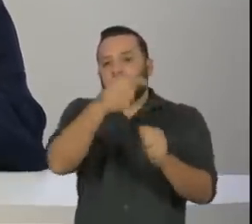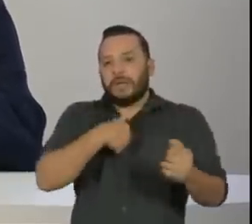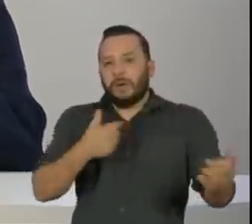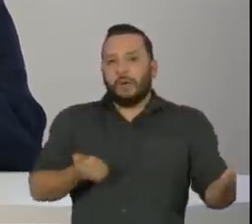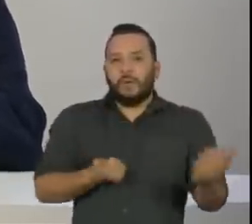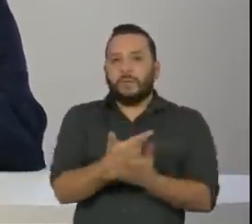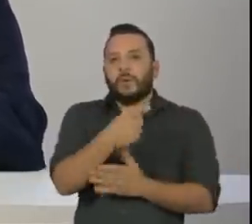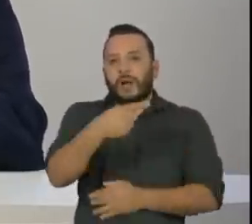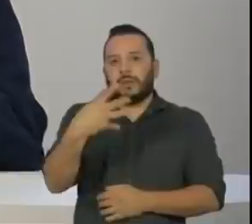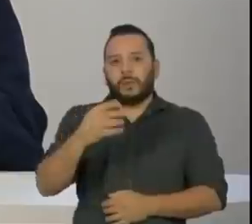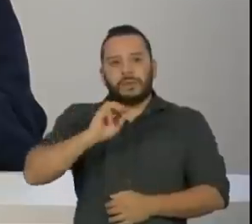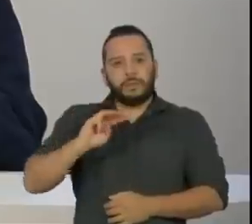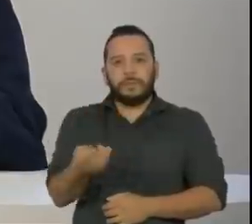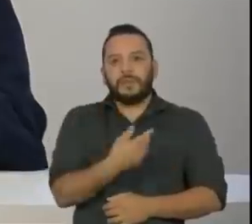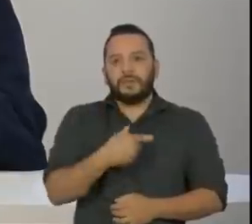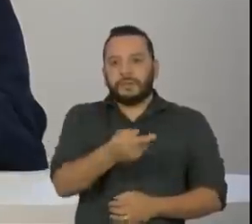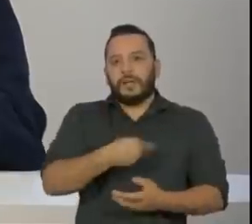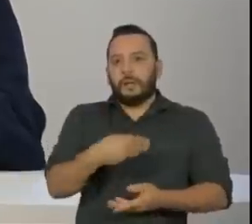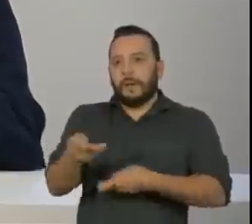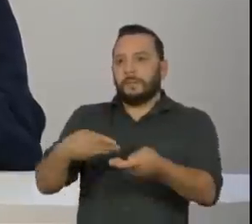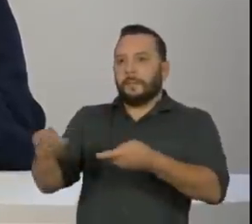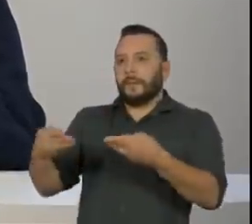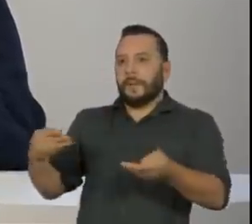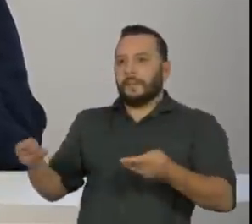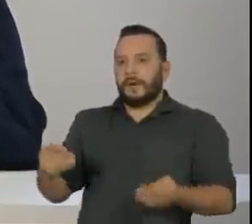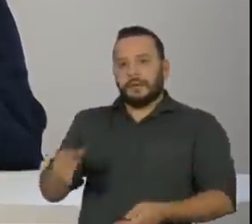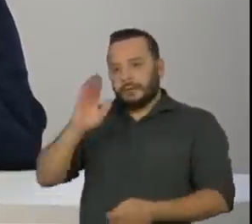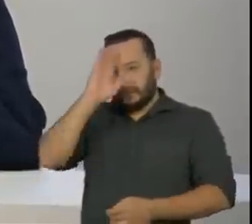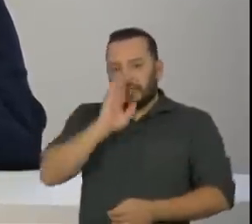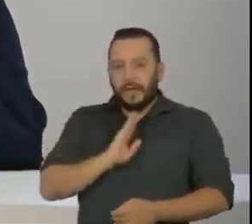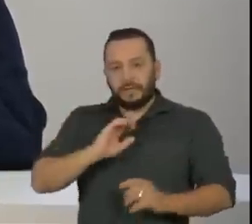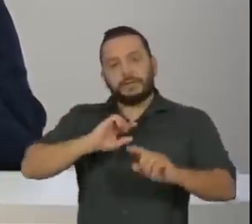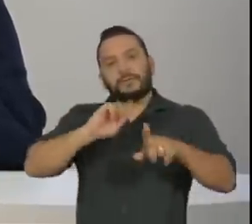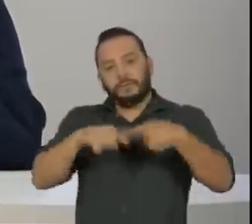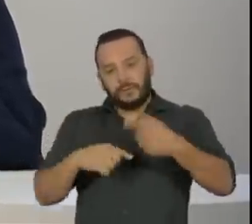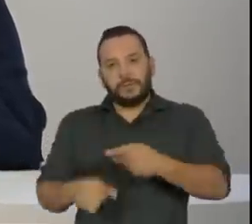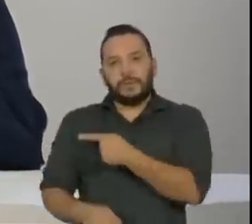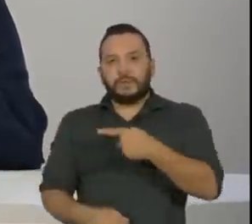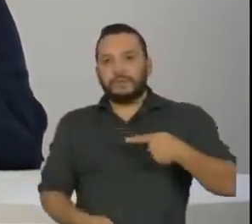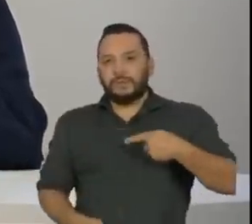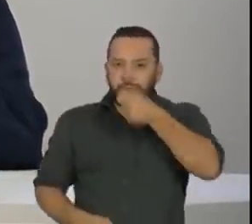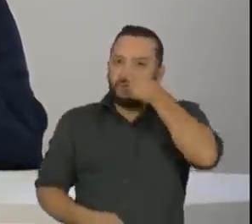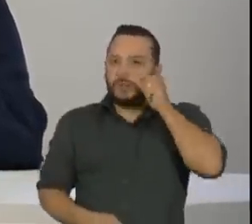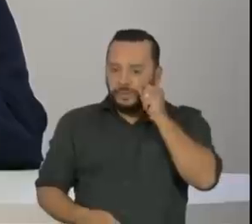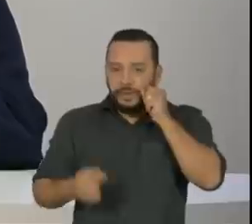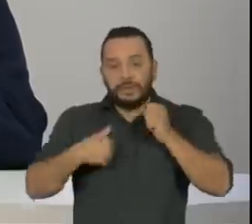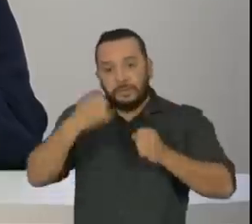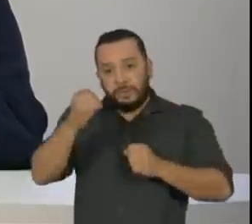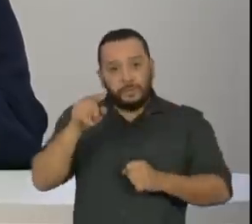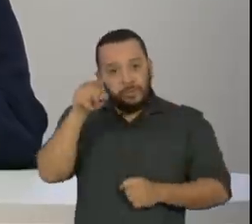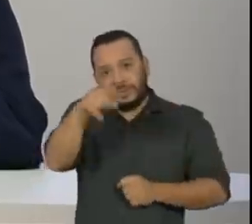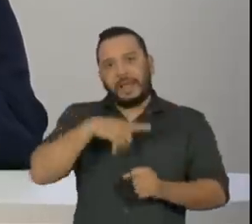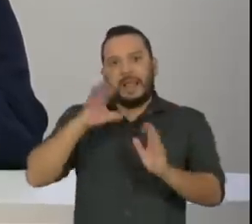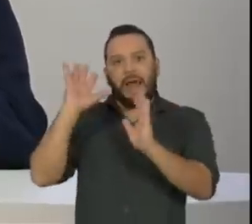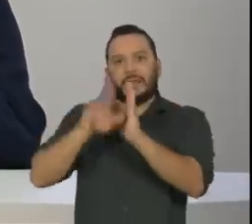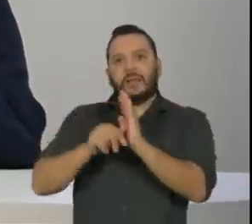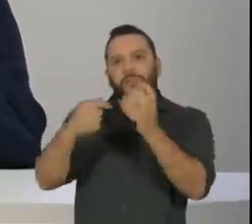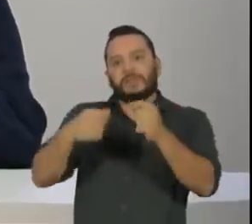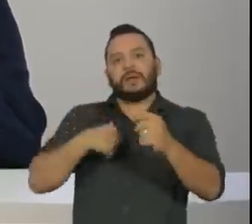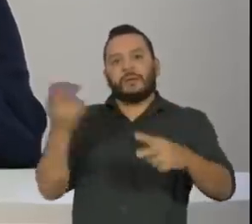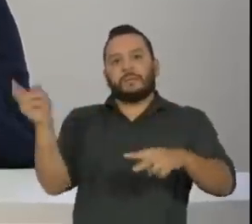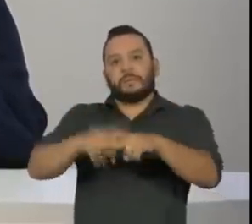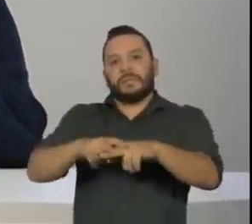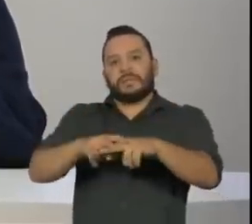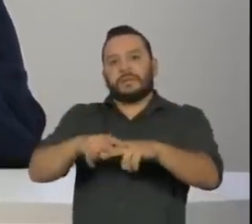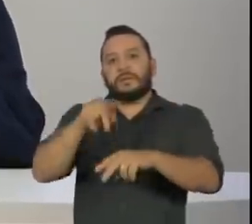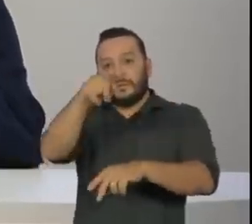exemplares desses livros e distribuiu gratuitamente. E aí o pastor Silas Malafaia falou que você era um bandido, merecia estar na prisão e